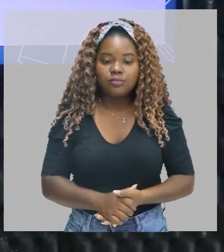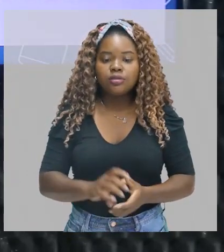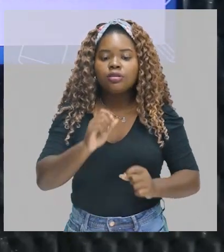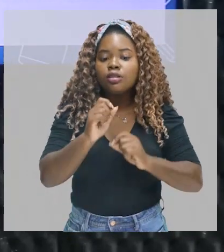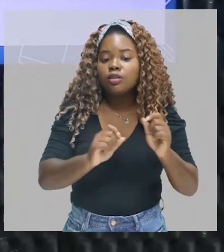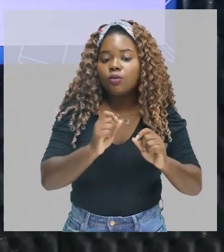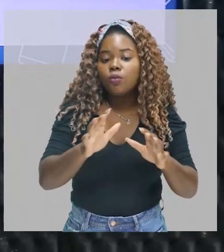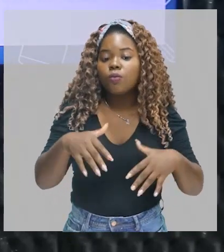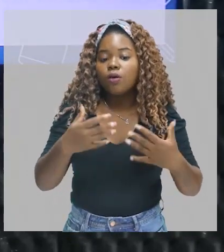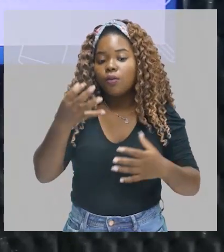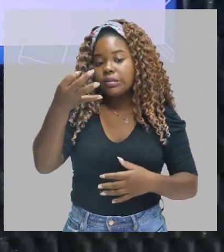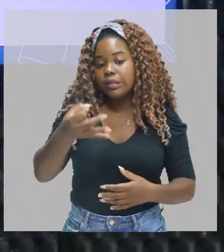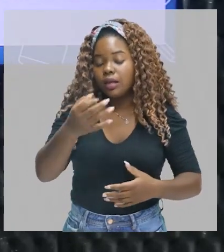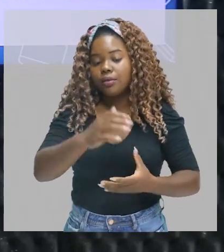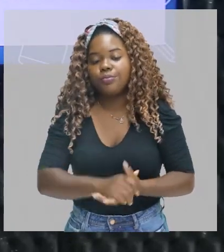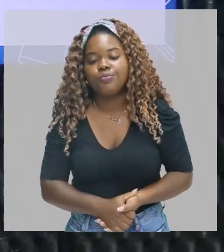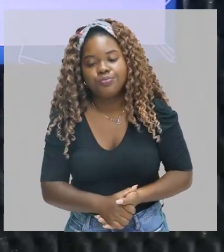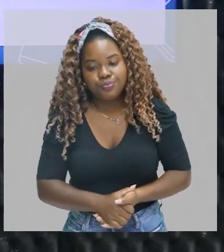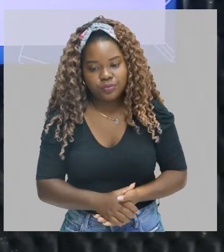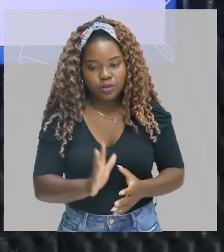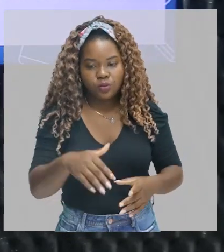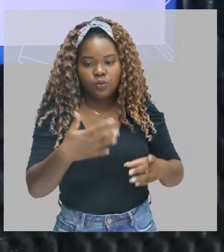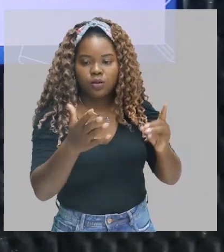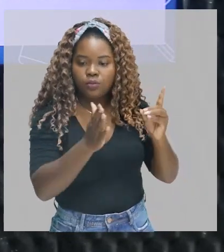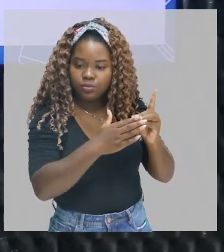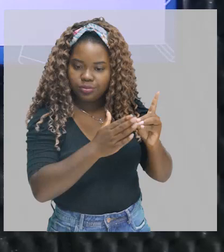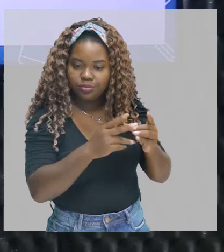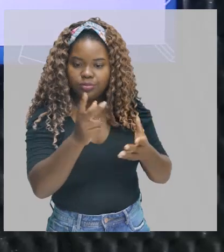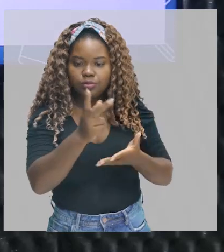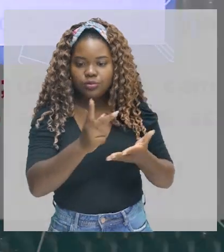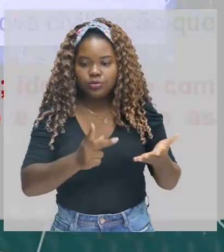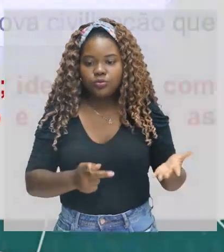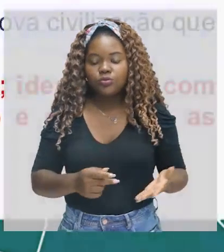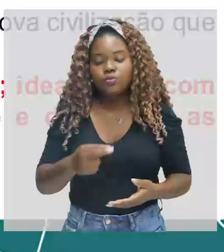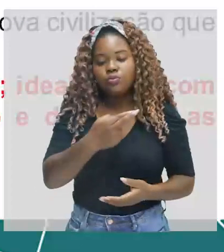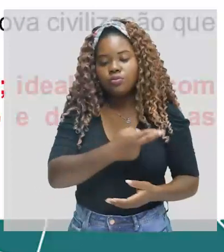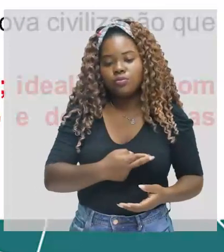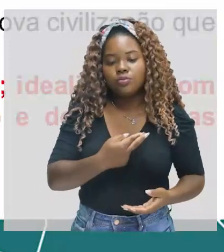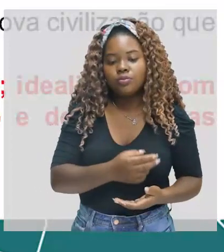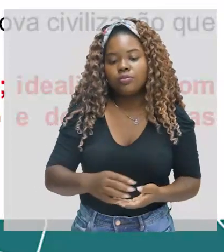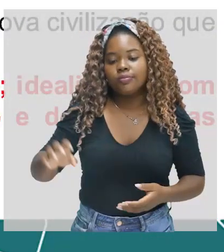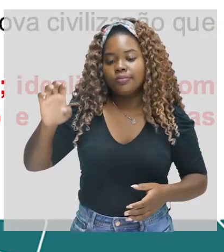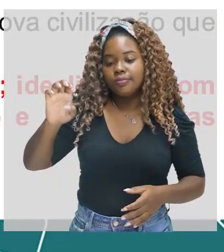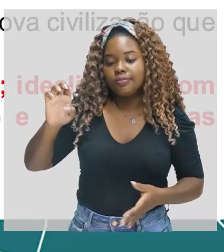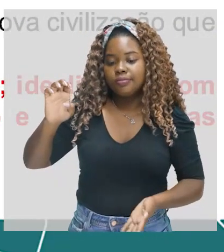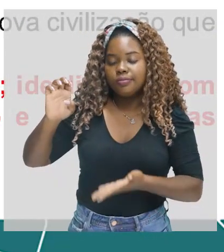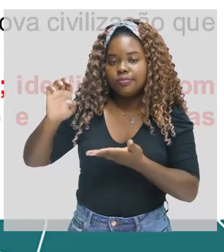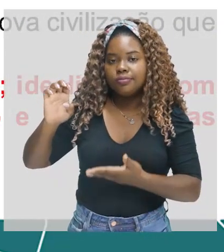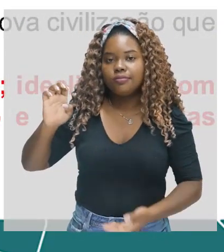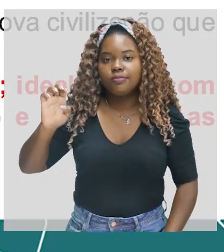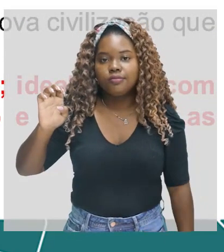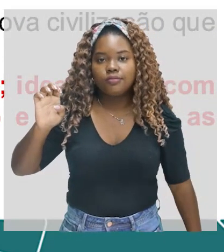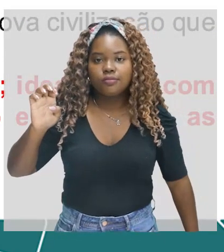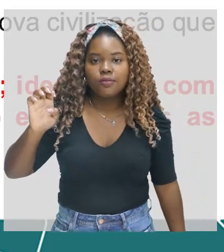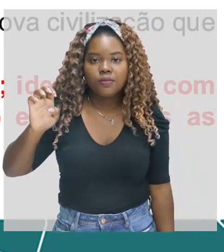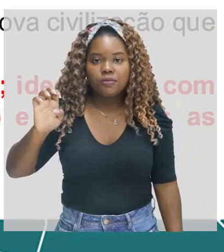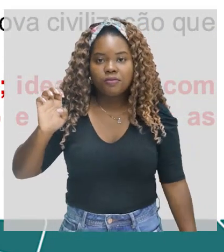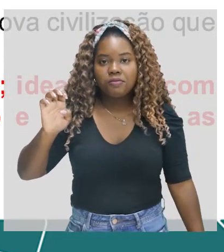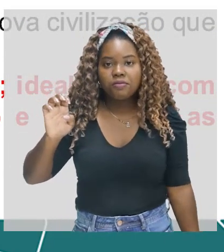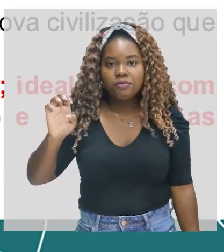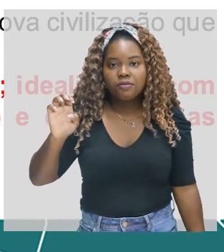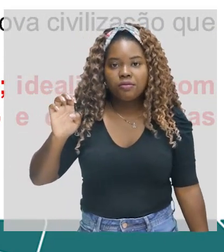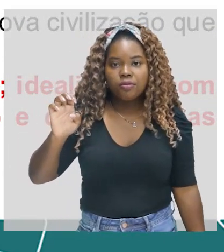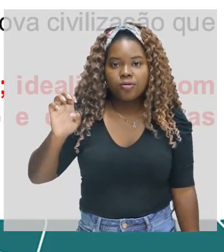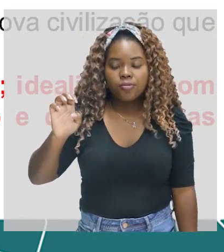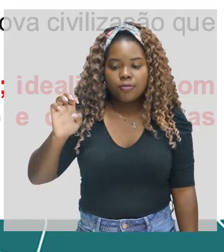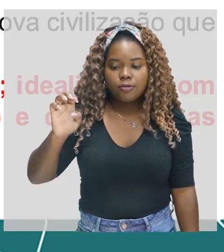marcaria aí? Qual é o indianismo dos poetas românticos? Vou dar resposta. Uma forma de